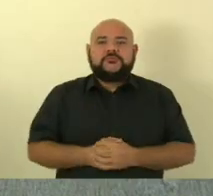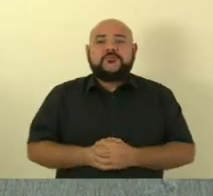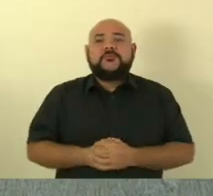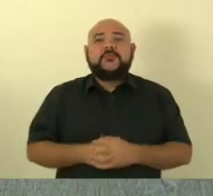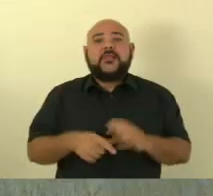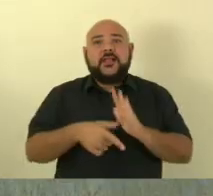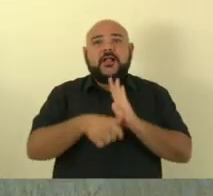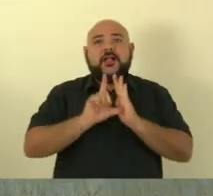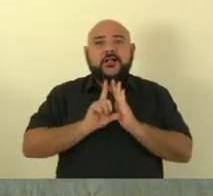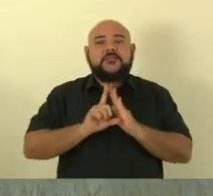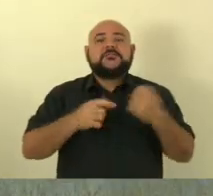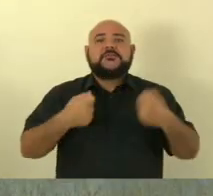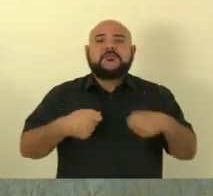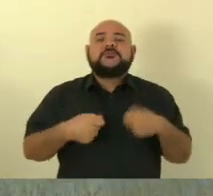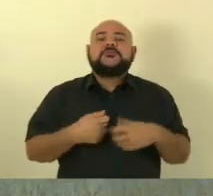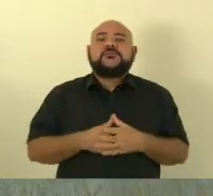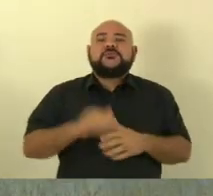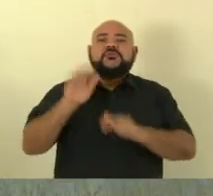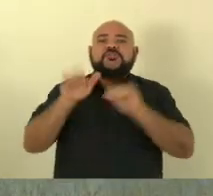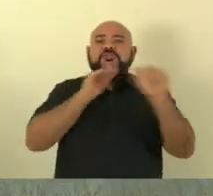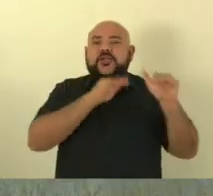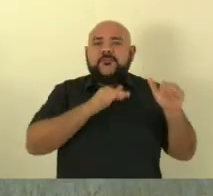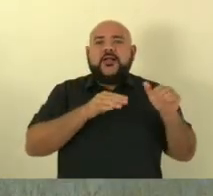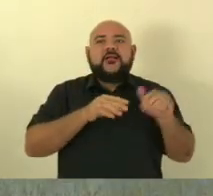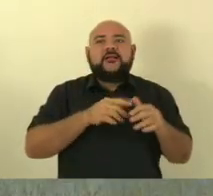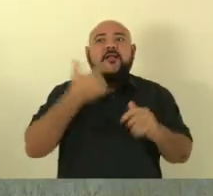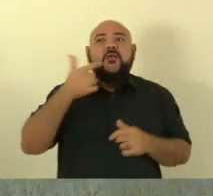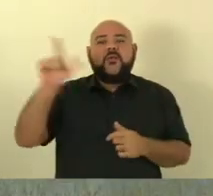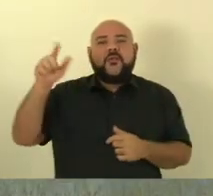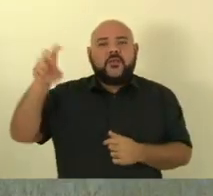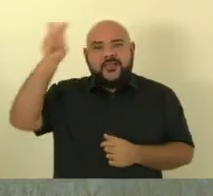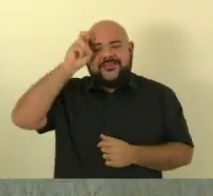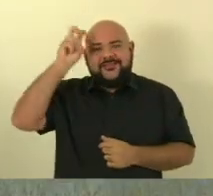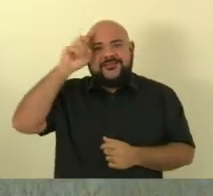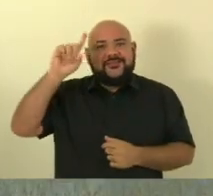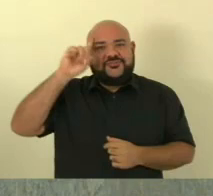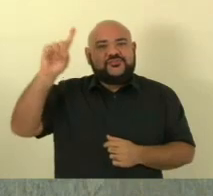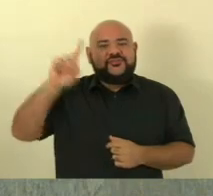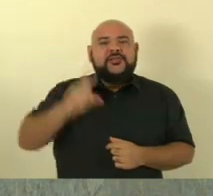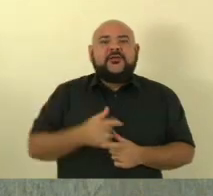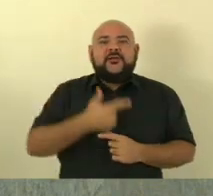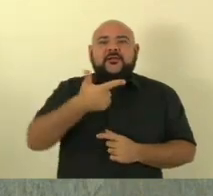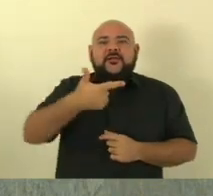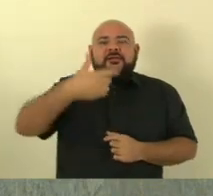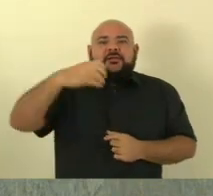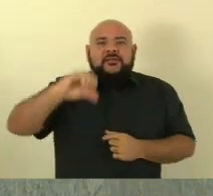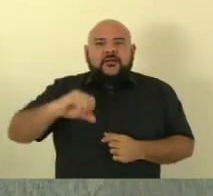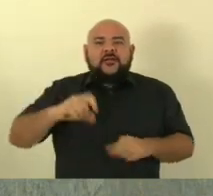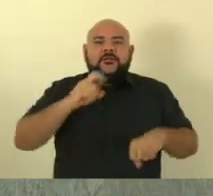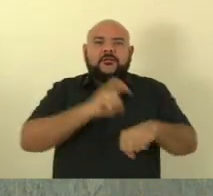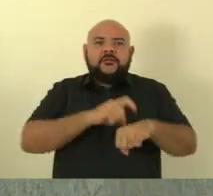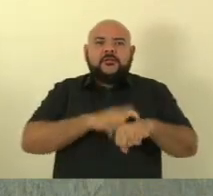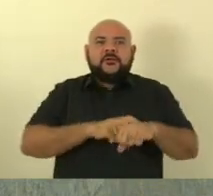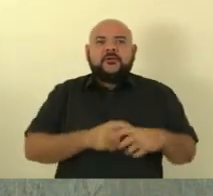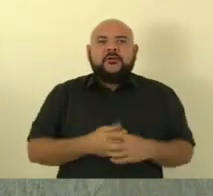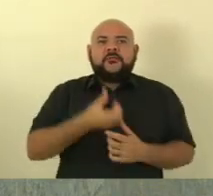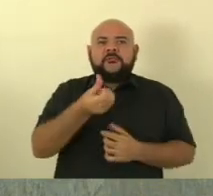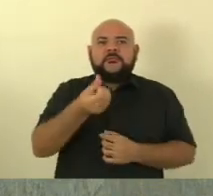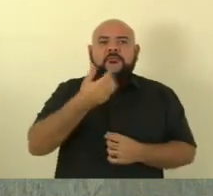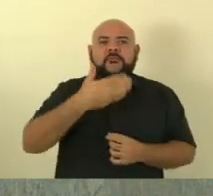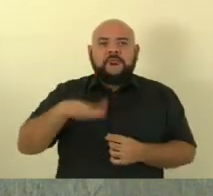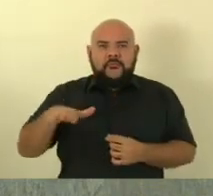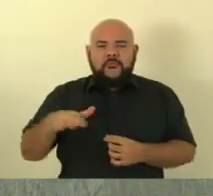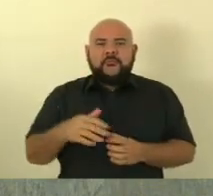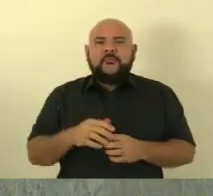todos para a próxima quinta-feira dia 29 e dos 6 às 18h30 teremos uma